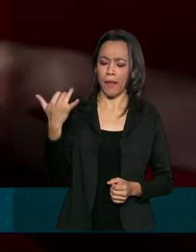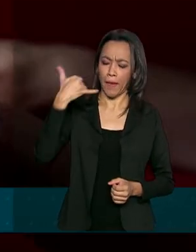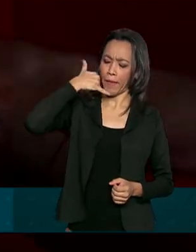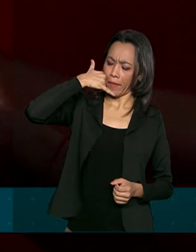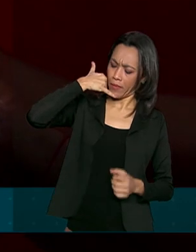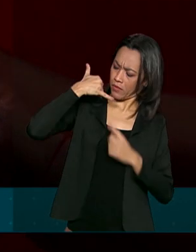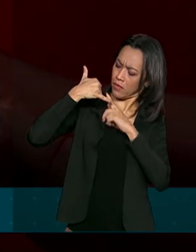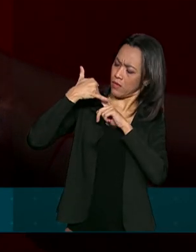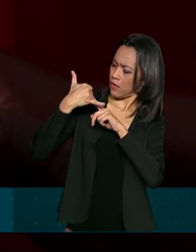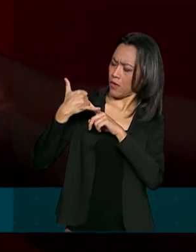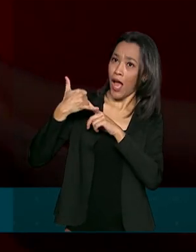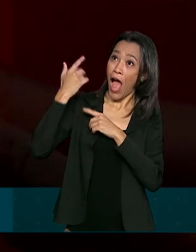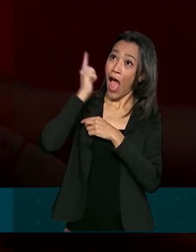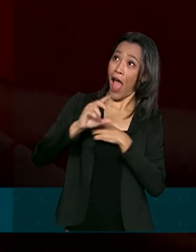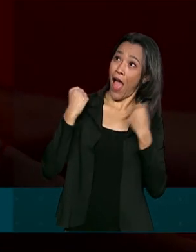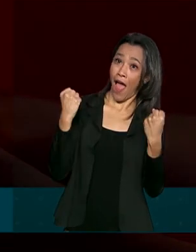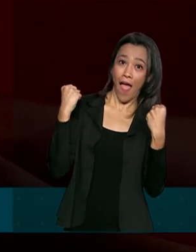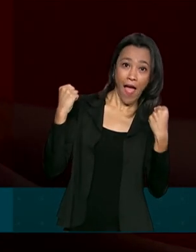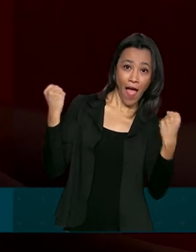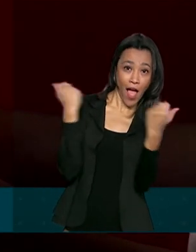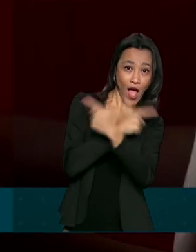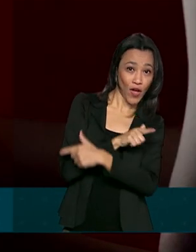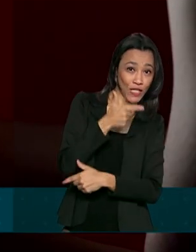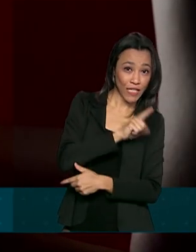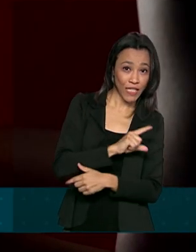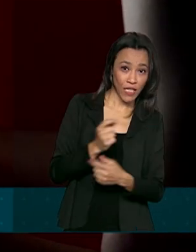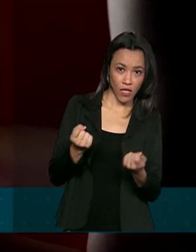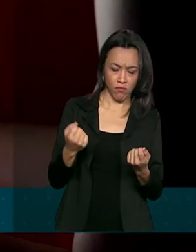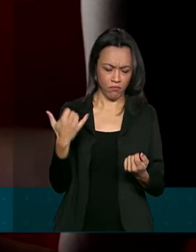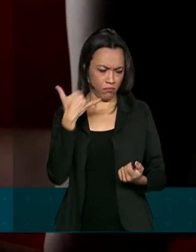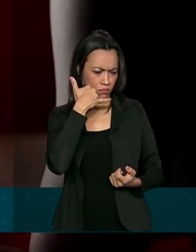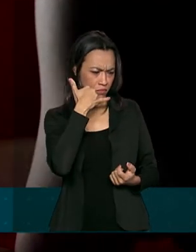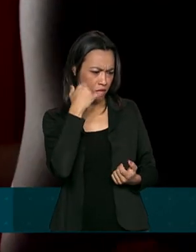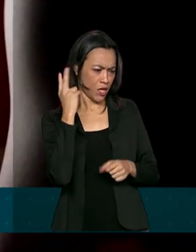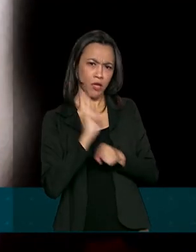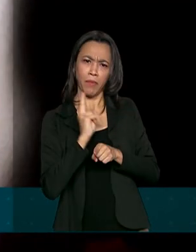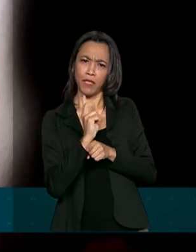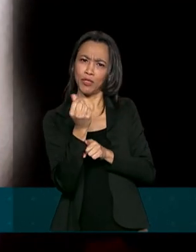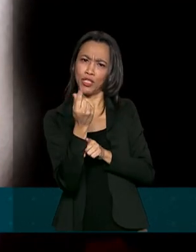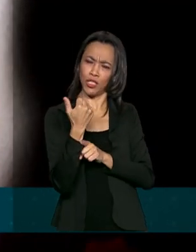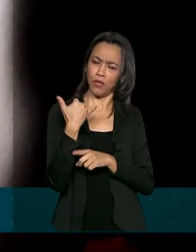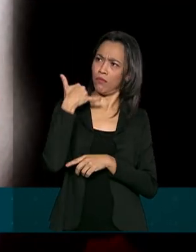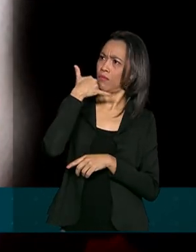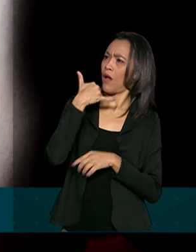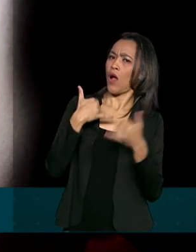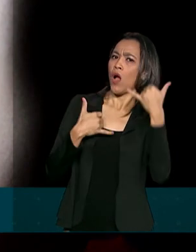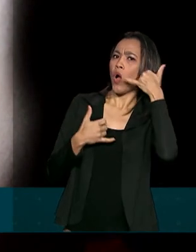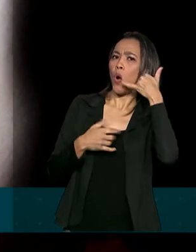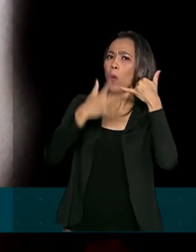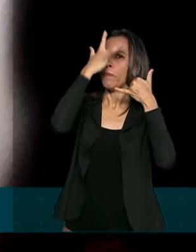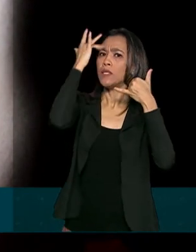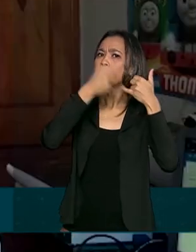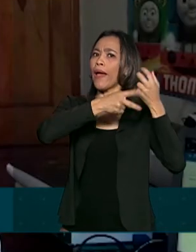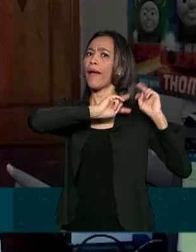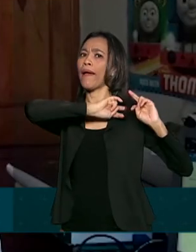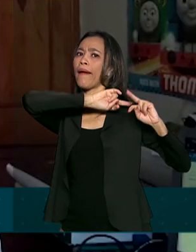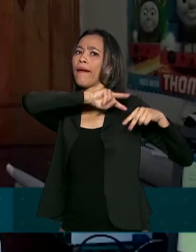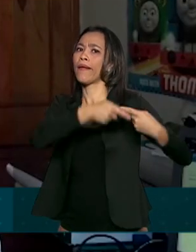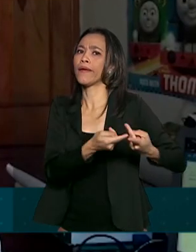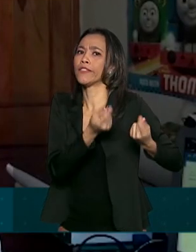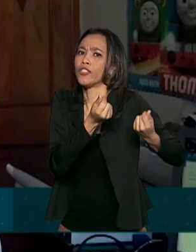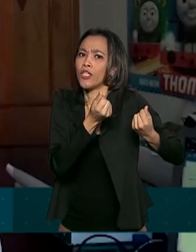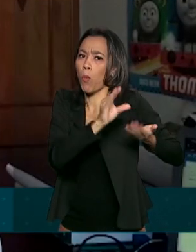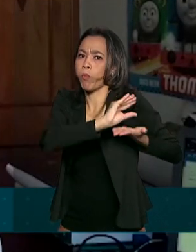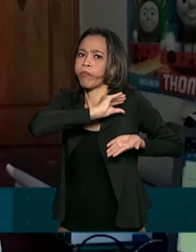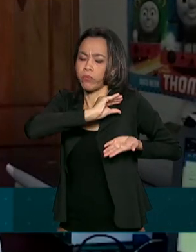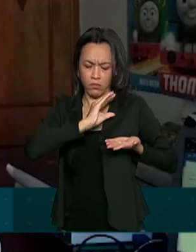mensagem dizendo que foi surteado, que foi contemplado com o empréstimo ou com a herança de parente distante? Isso